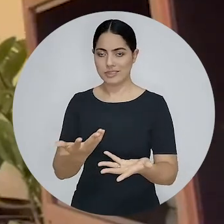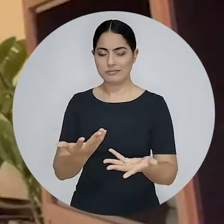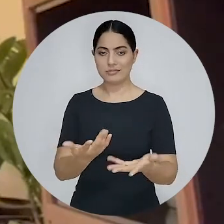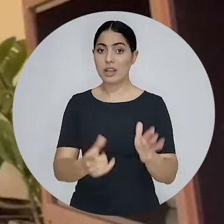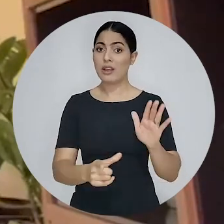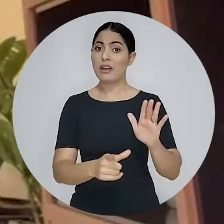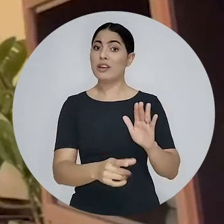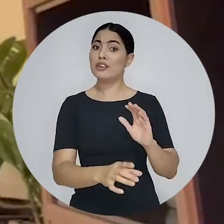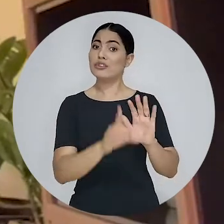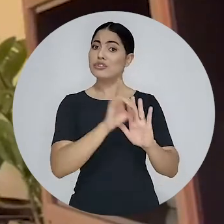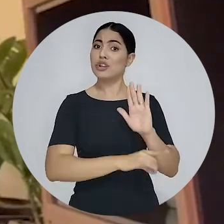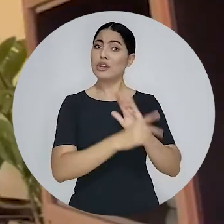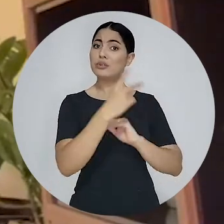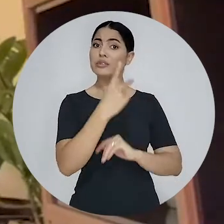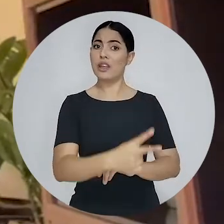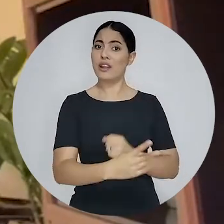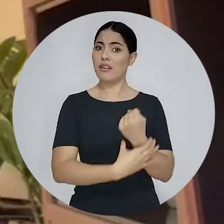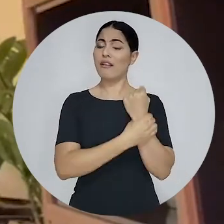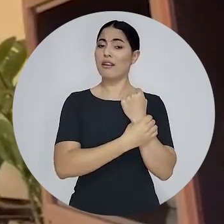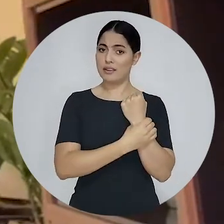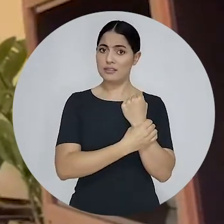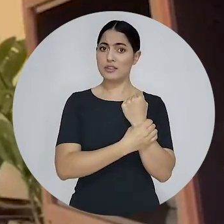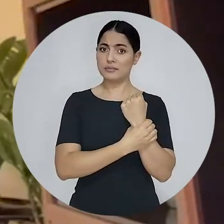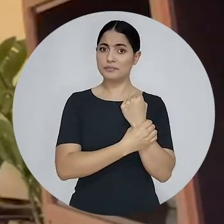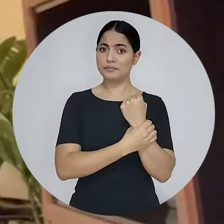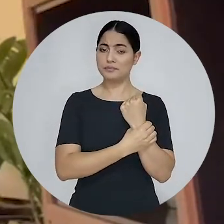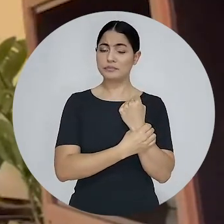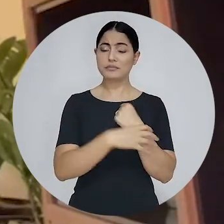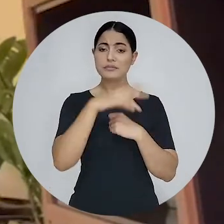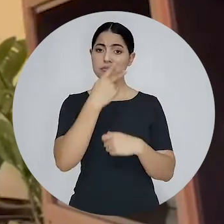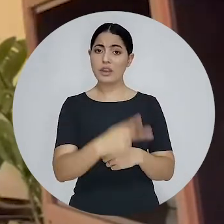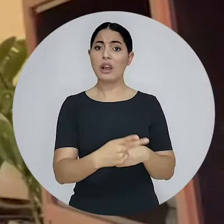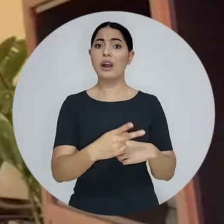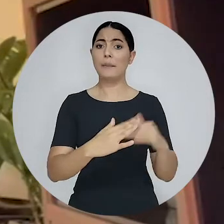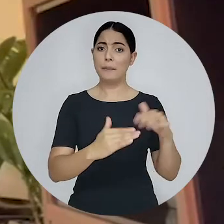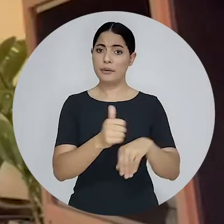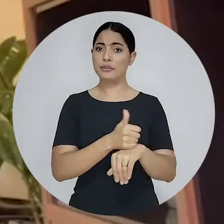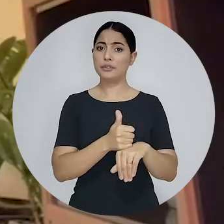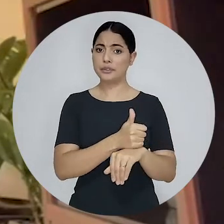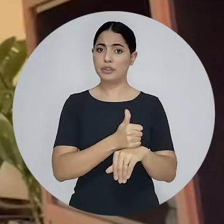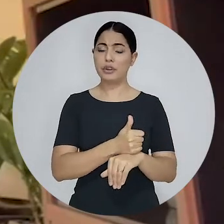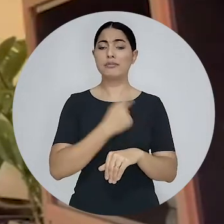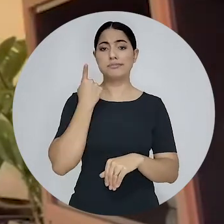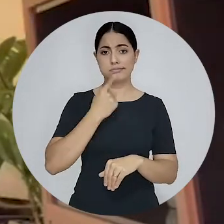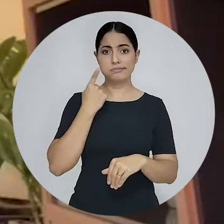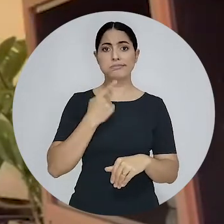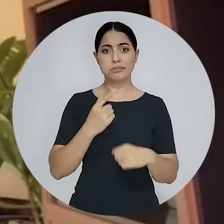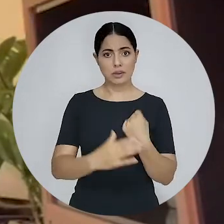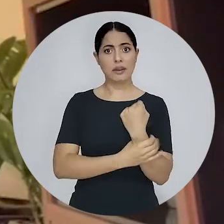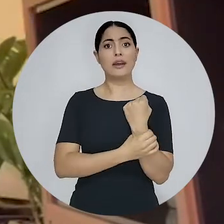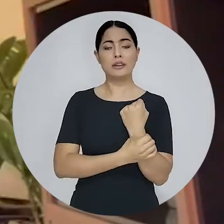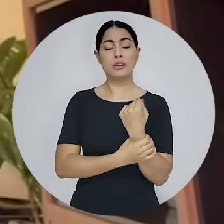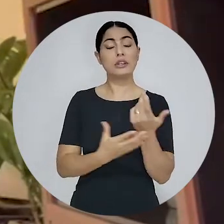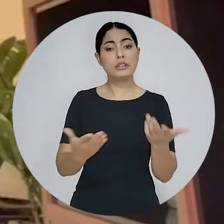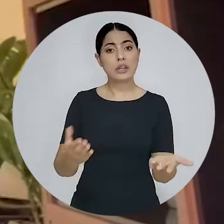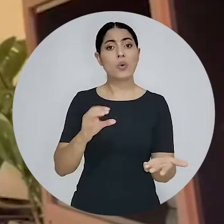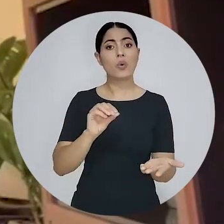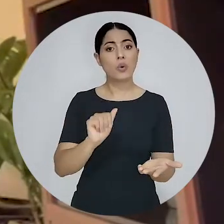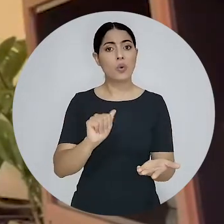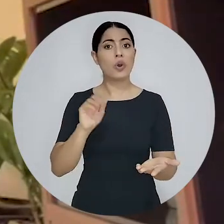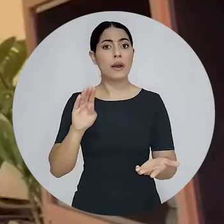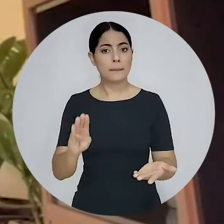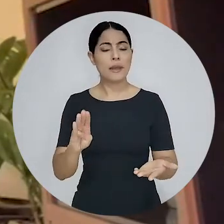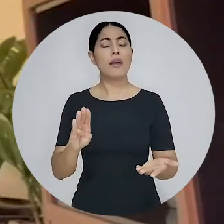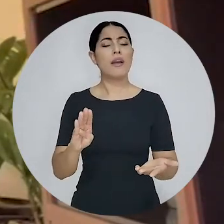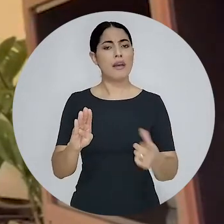Isso é uma prerrogativa garantida para o pleno exercício da atividade do advogado, em que